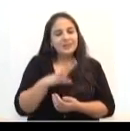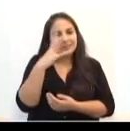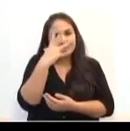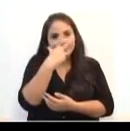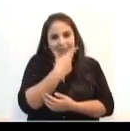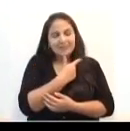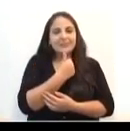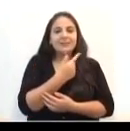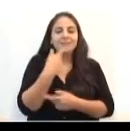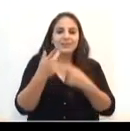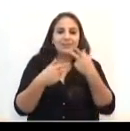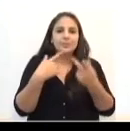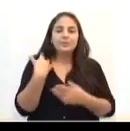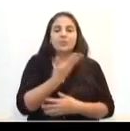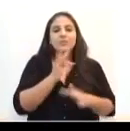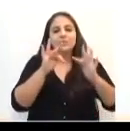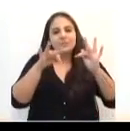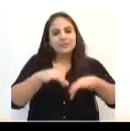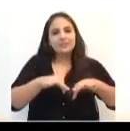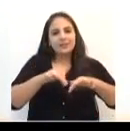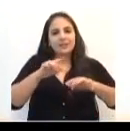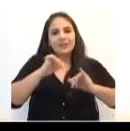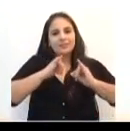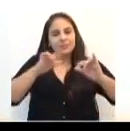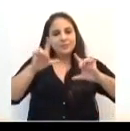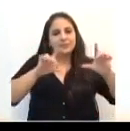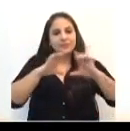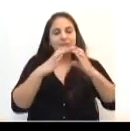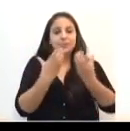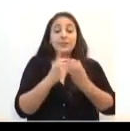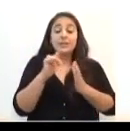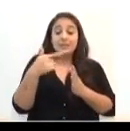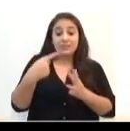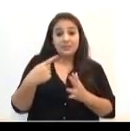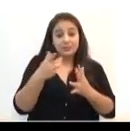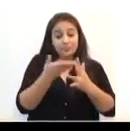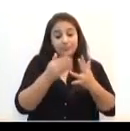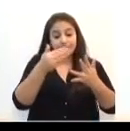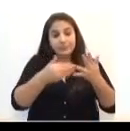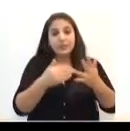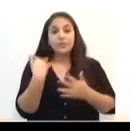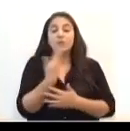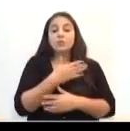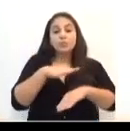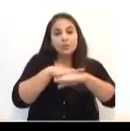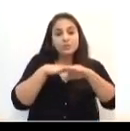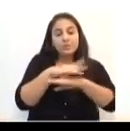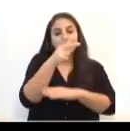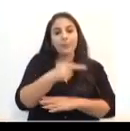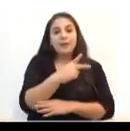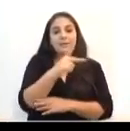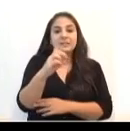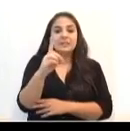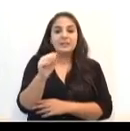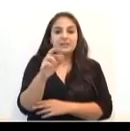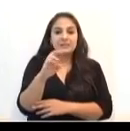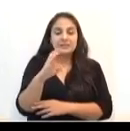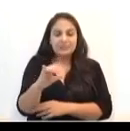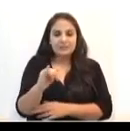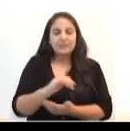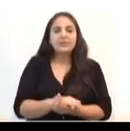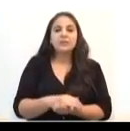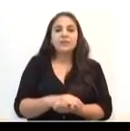mensagem então para a gente encerrar o Jornal da Câmara de hoje. Neste segundo bloco então eu conversei com o padre Darcy de Carli